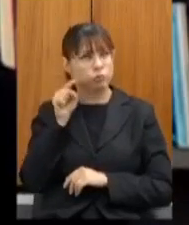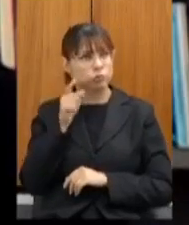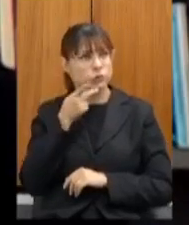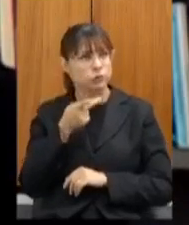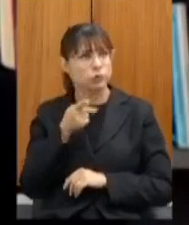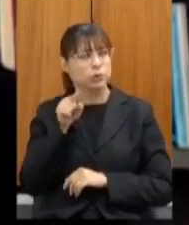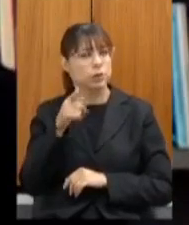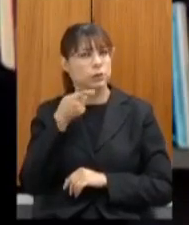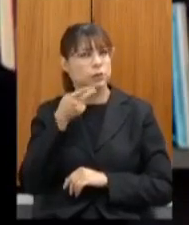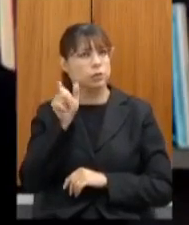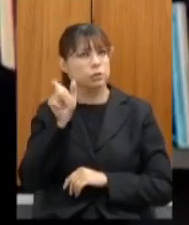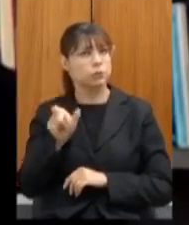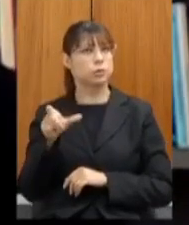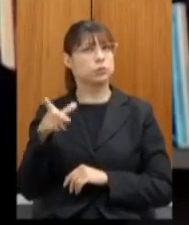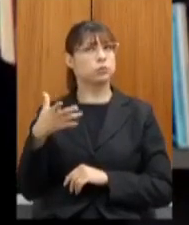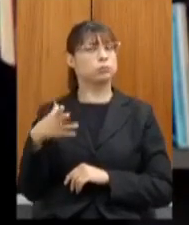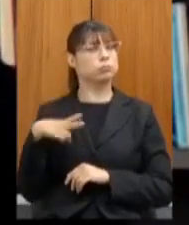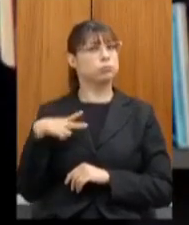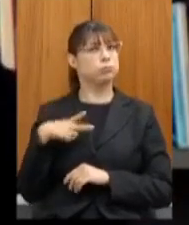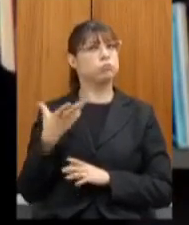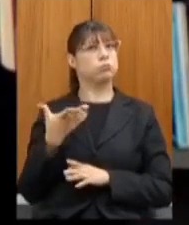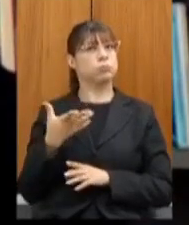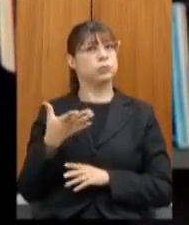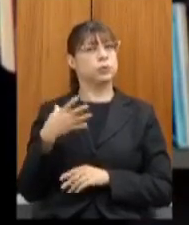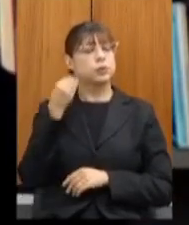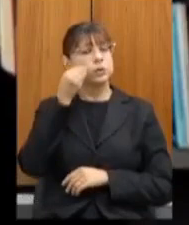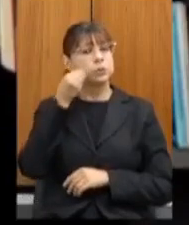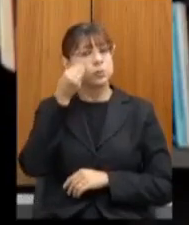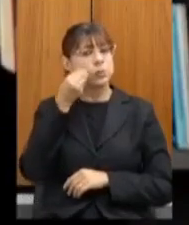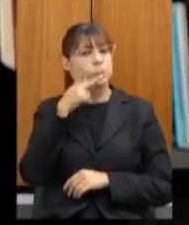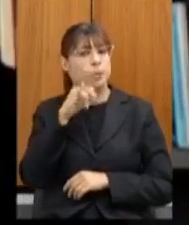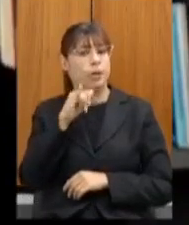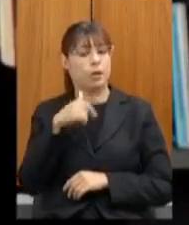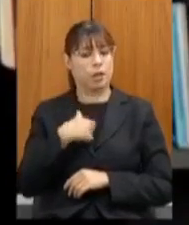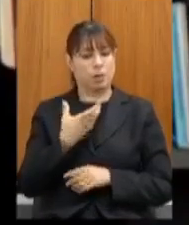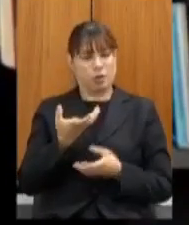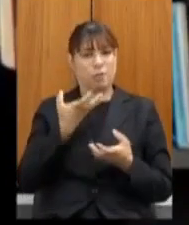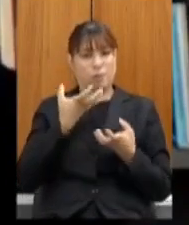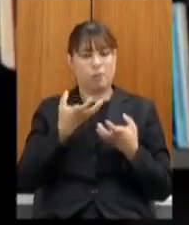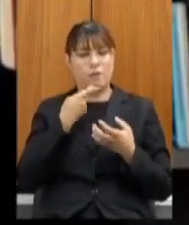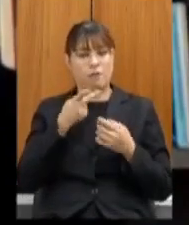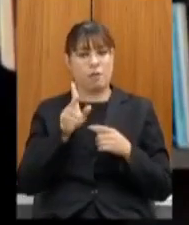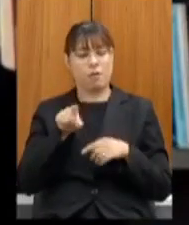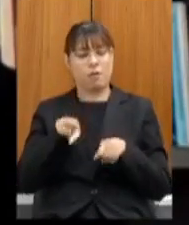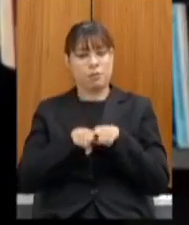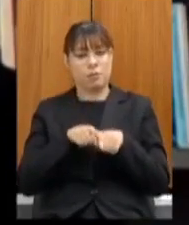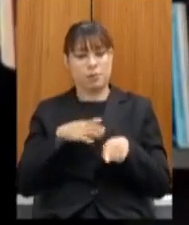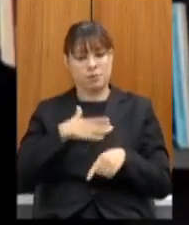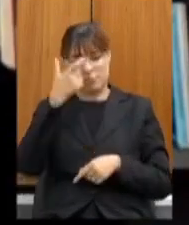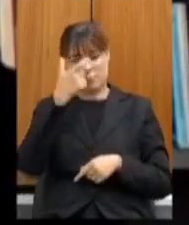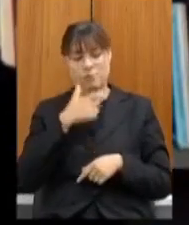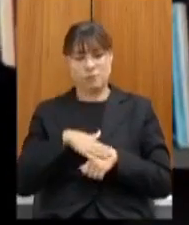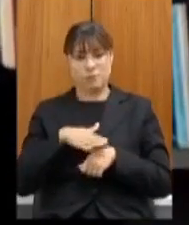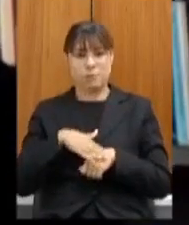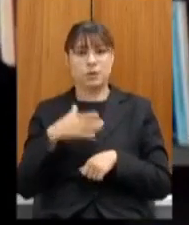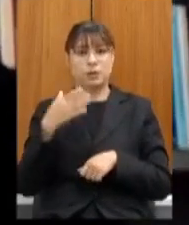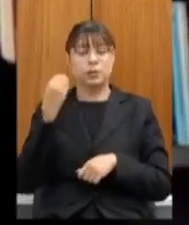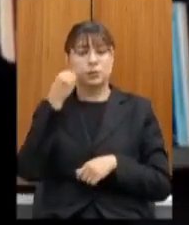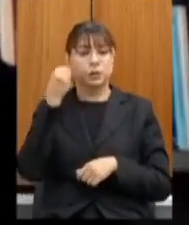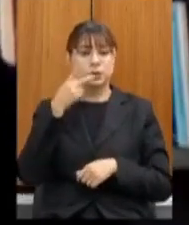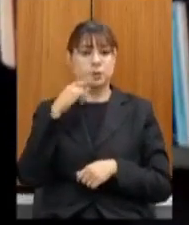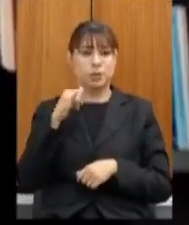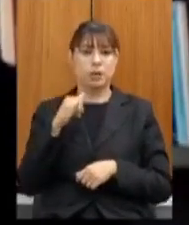sua experiência como pai é e quero trazer também da minha experiência como pai a escola do meu filho